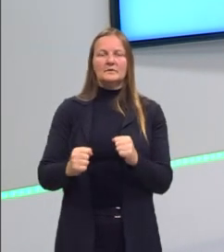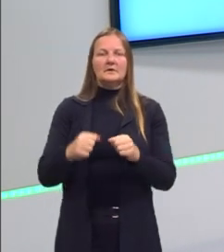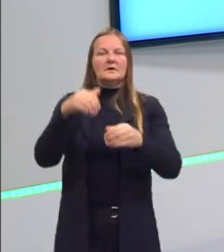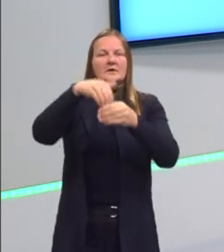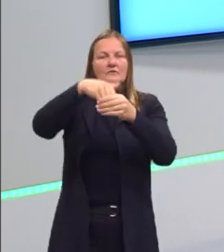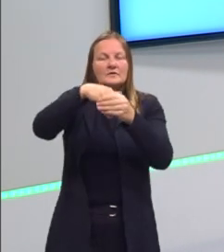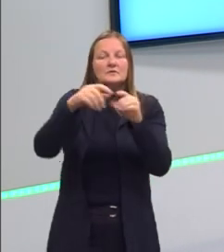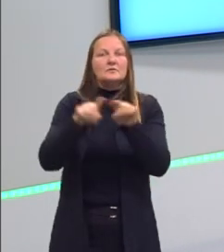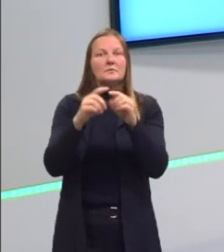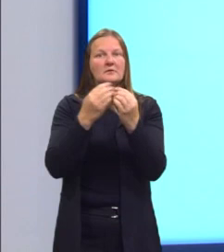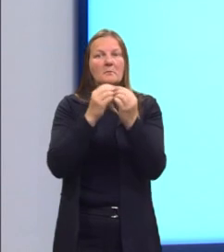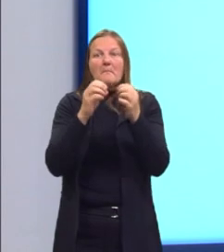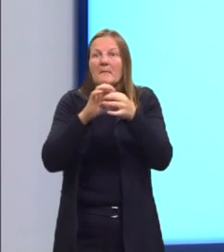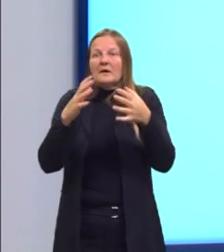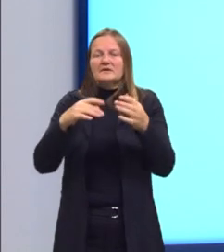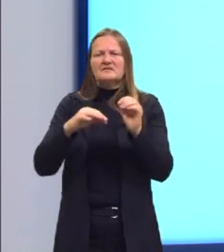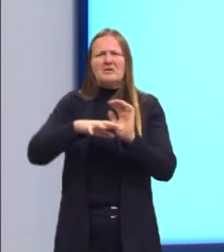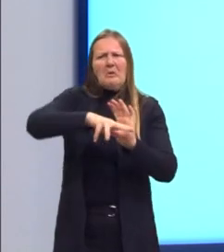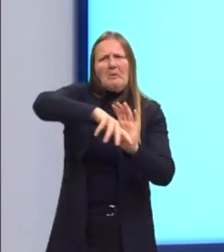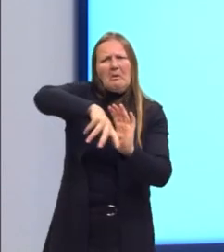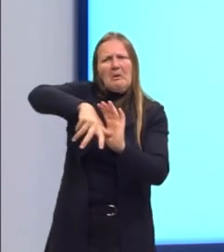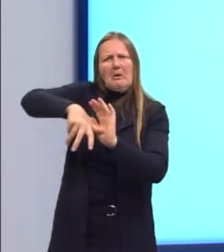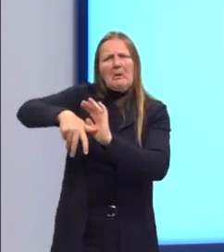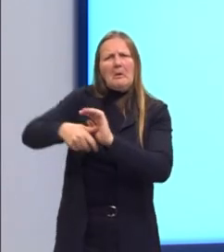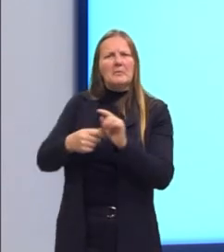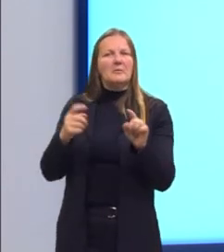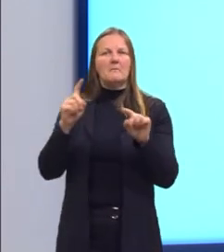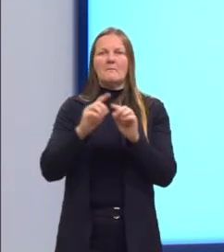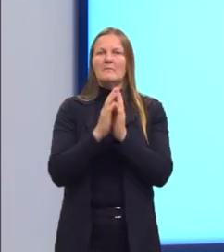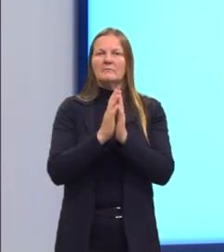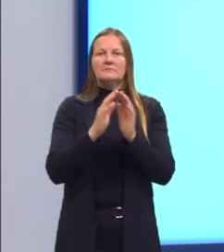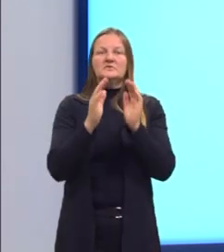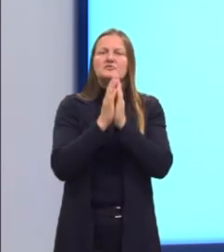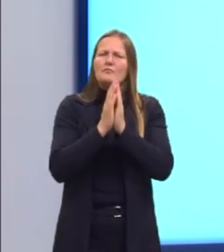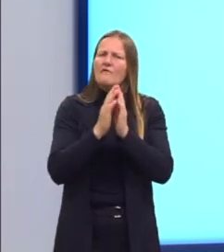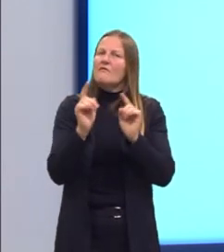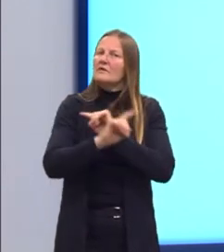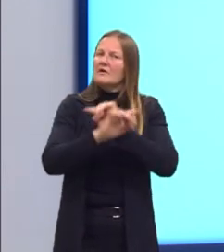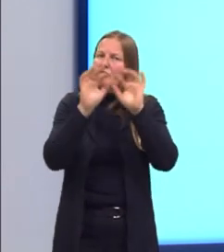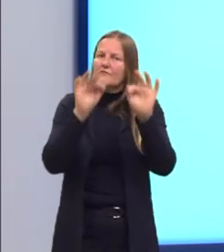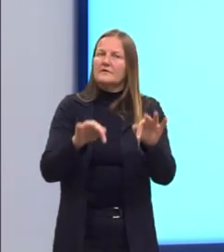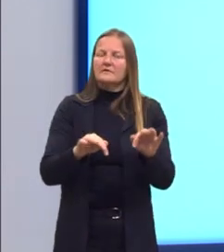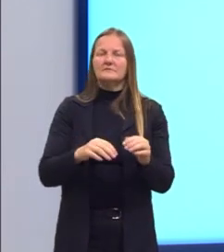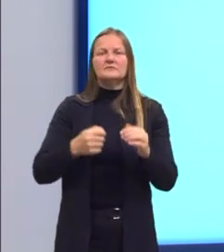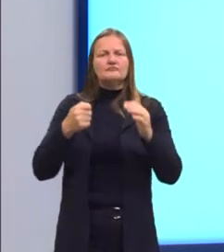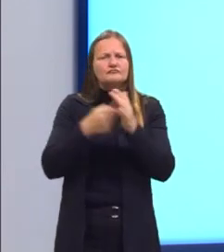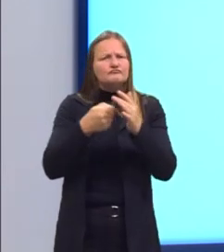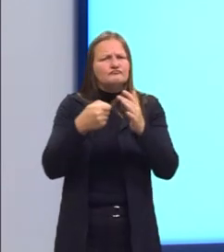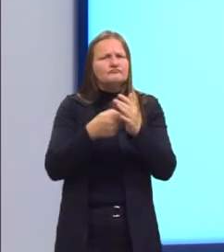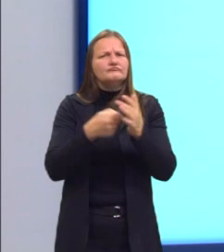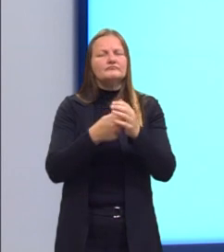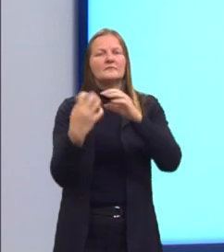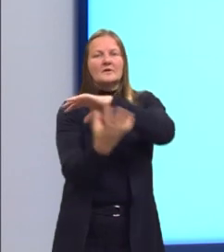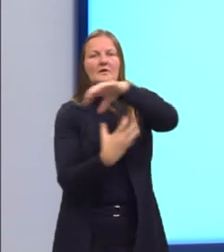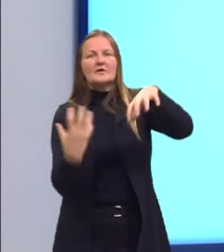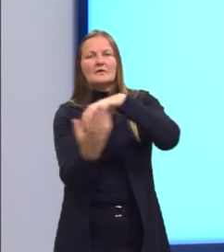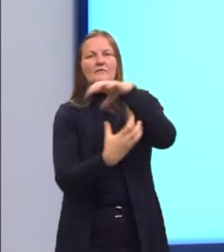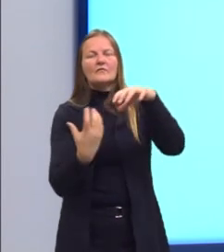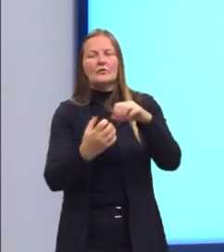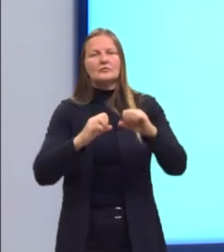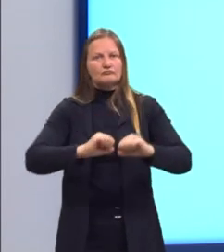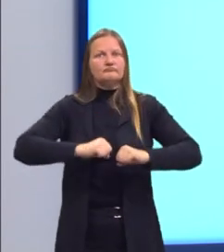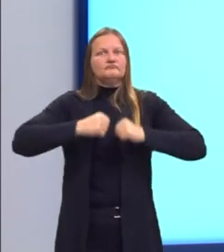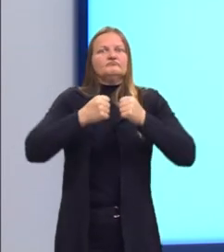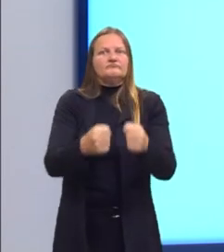transparentes, que tenha menos corrupção. E o Floriano vai lutar contra essas revoltas de uma forma muito